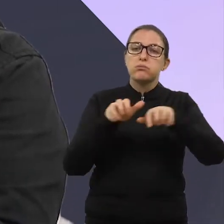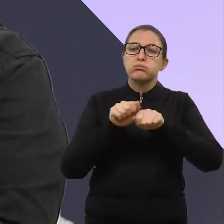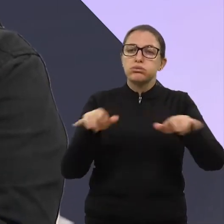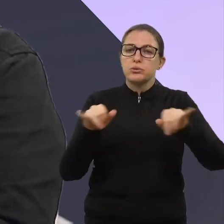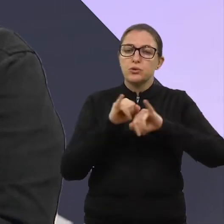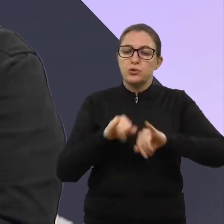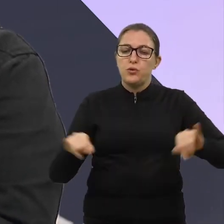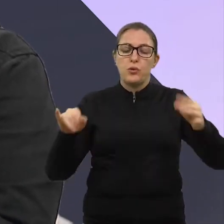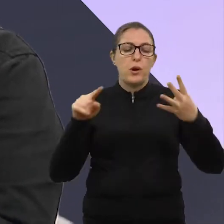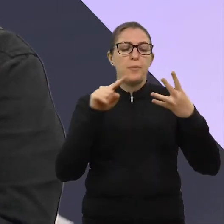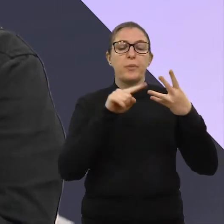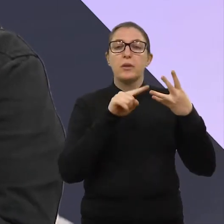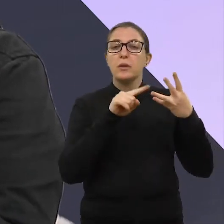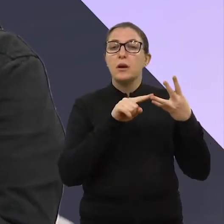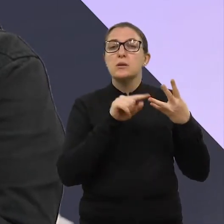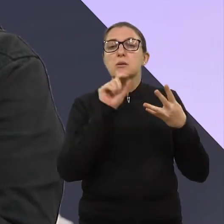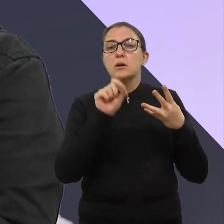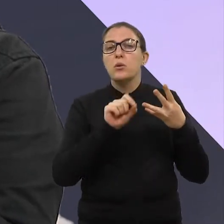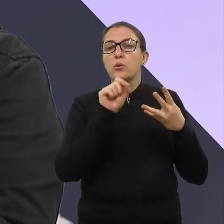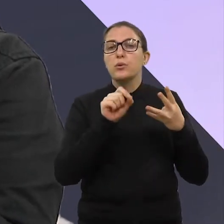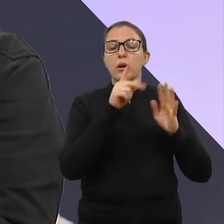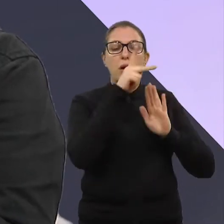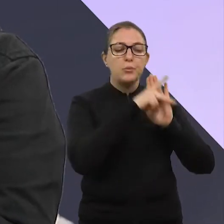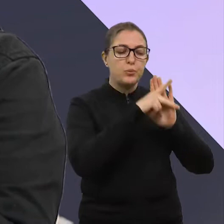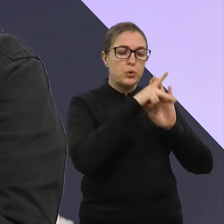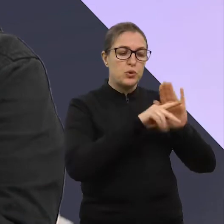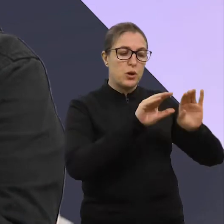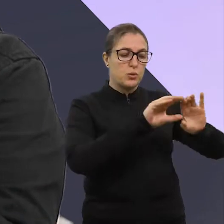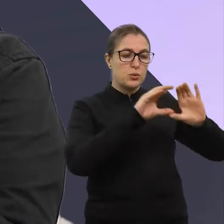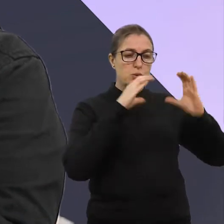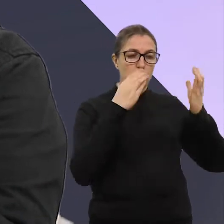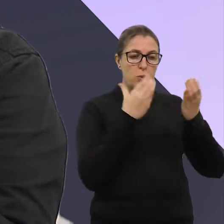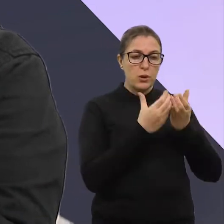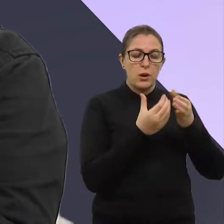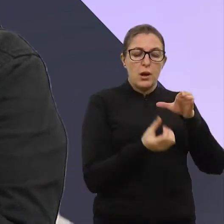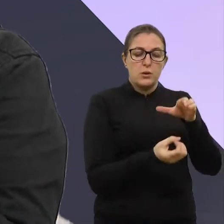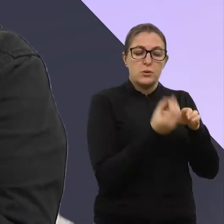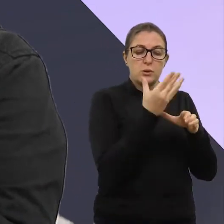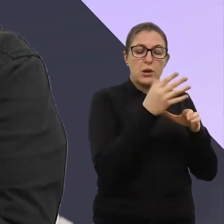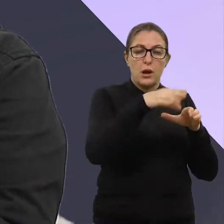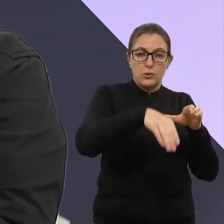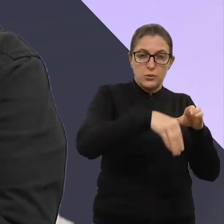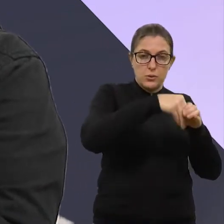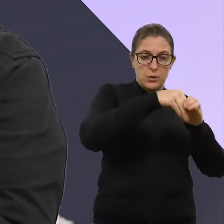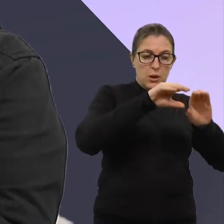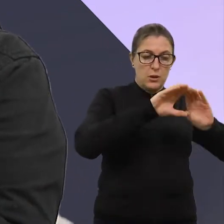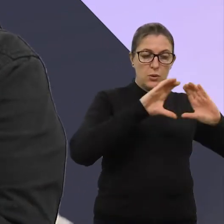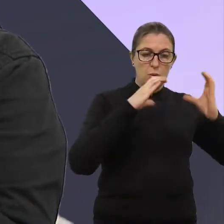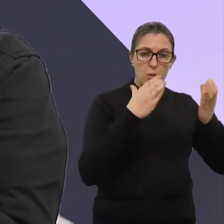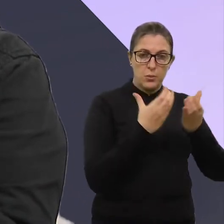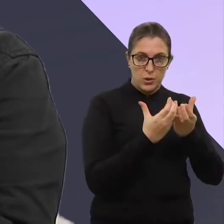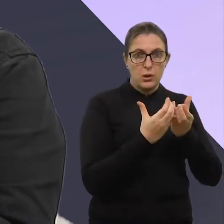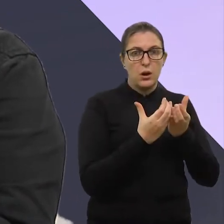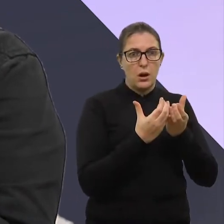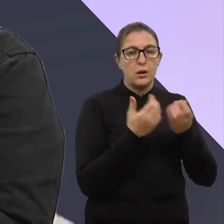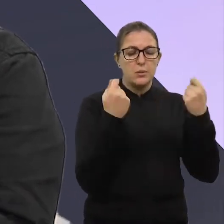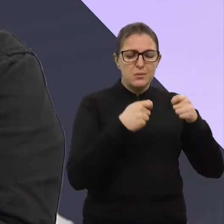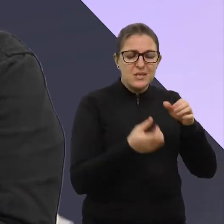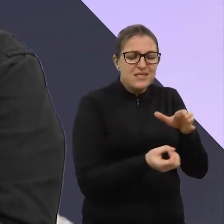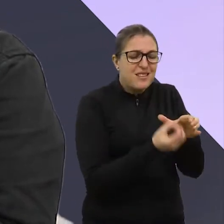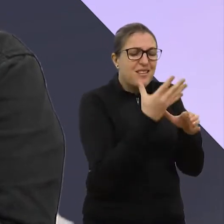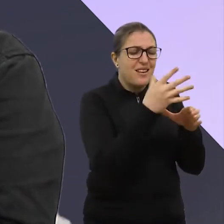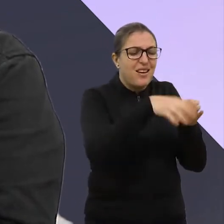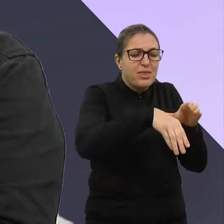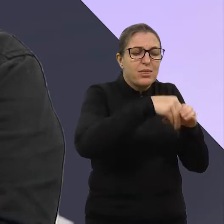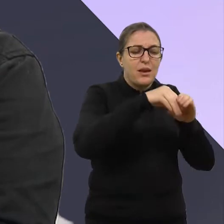né? Uma terceira finalidade que é muito interessante também, que é de projetos comunitários, né? Só com uma característica, né, Cris? Esses projetos comunitários, eles têm que ter